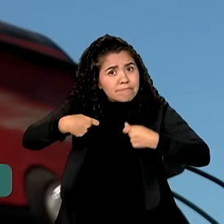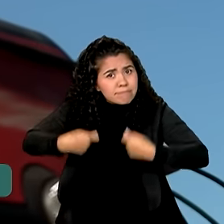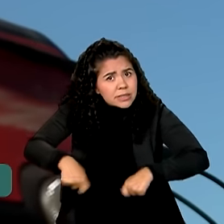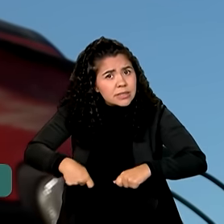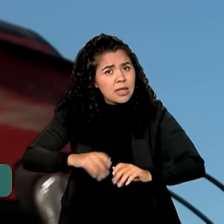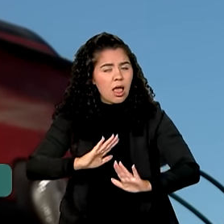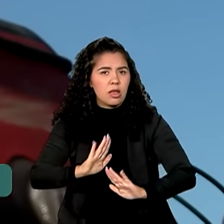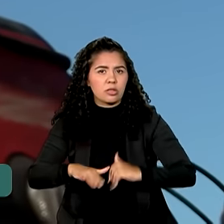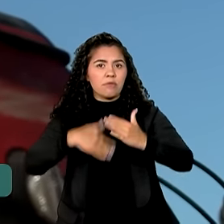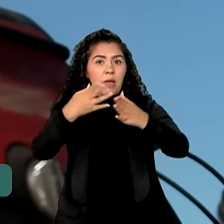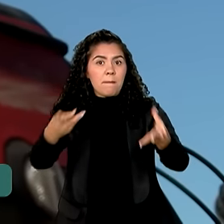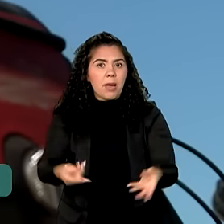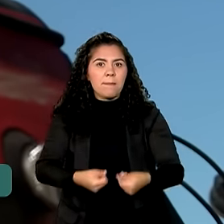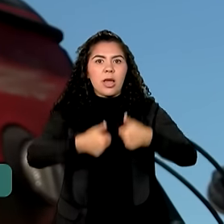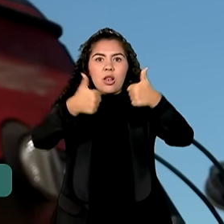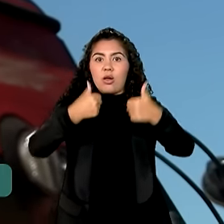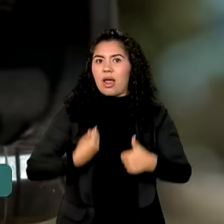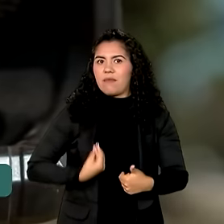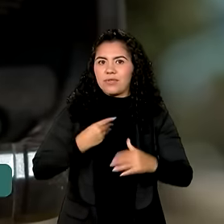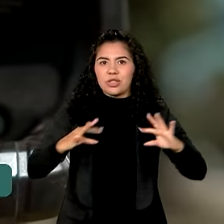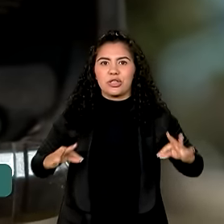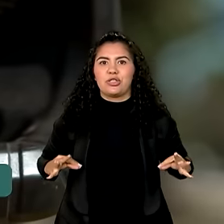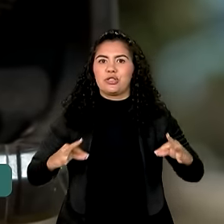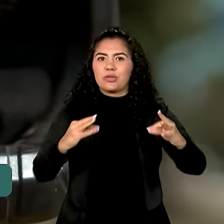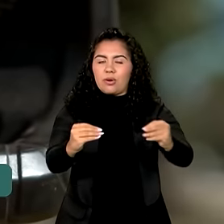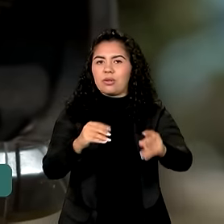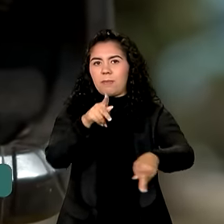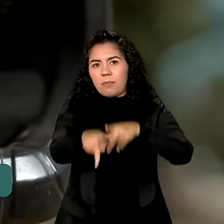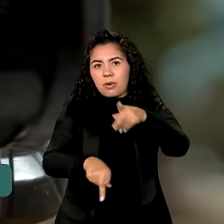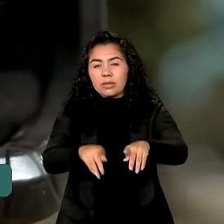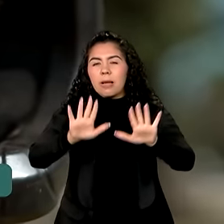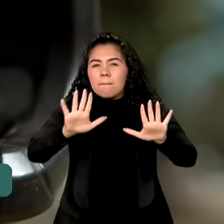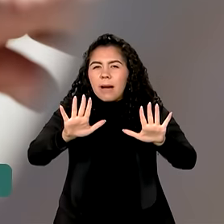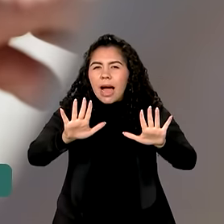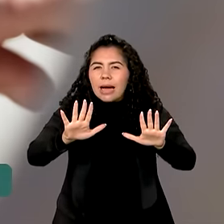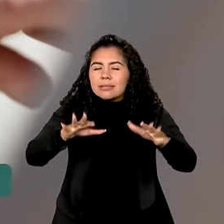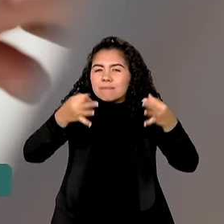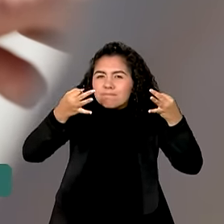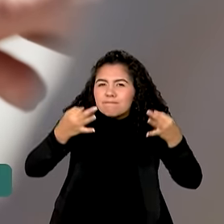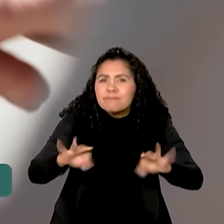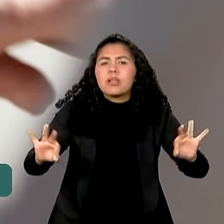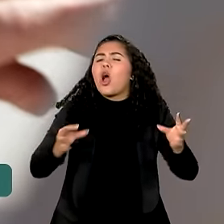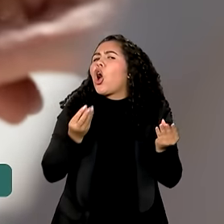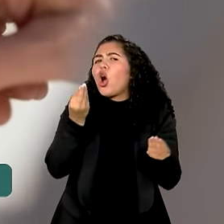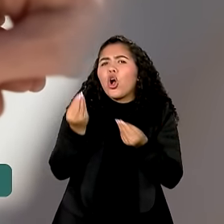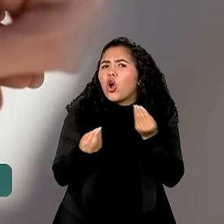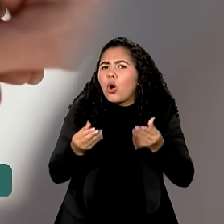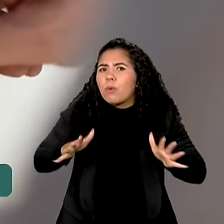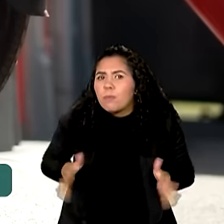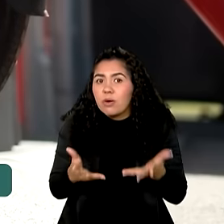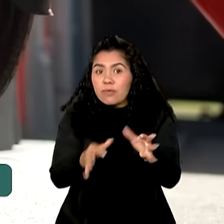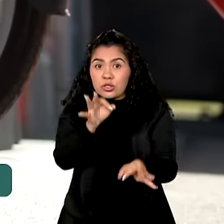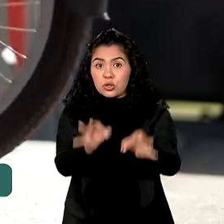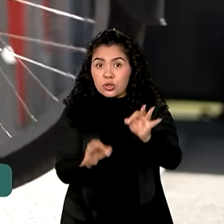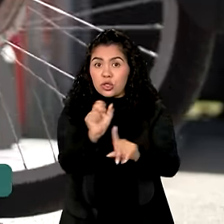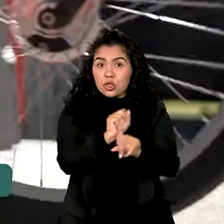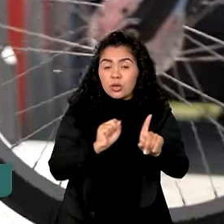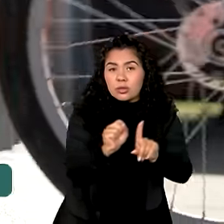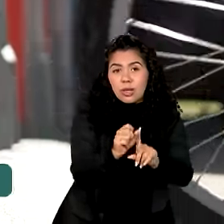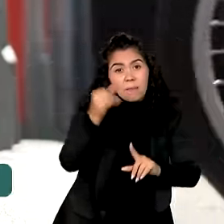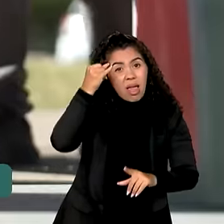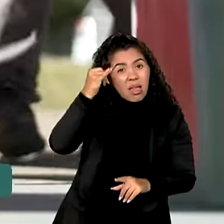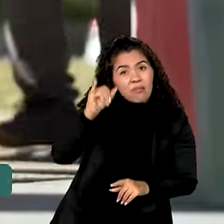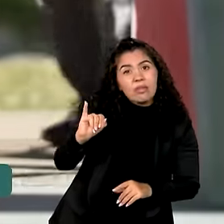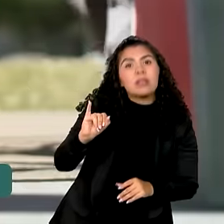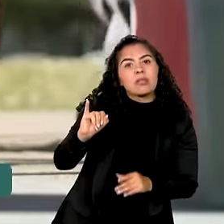se desenvolver para melhorar a vida de todos. Mas o ponto exato é como promover a justiça social sem deixar